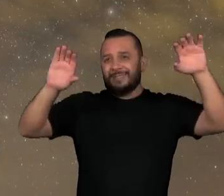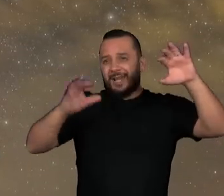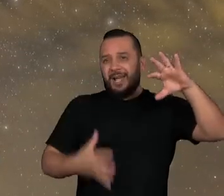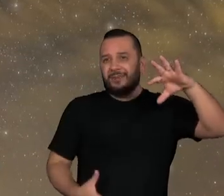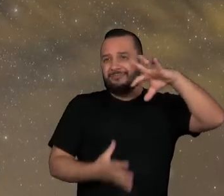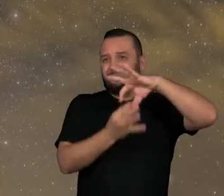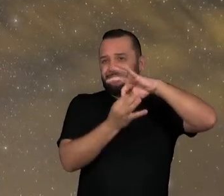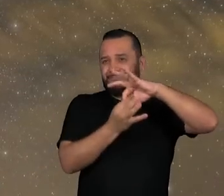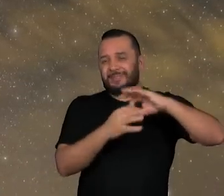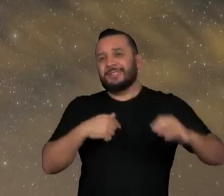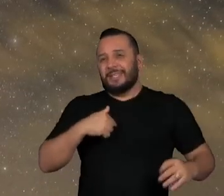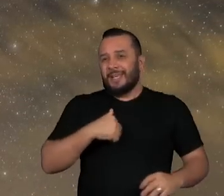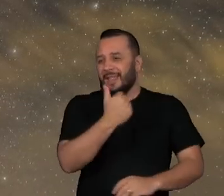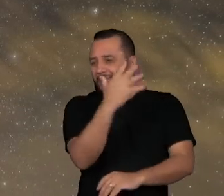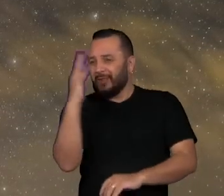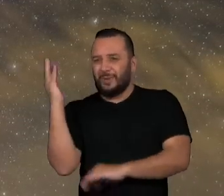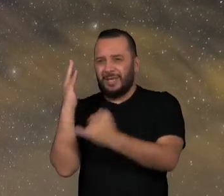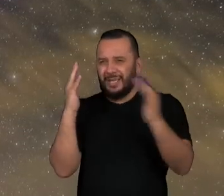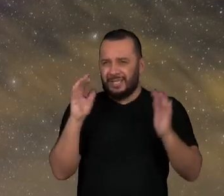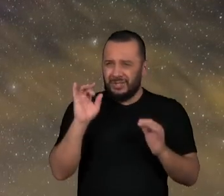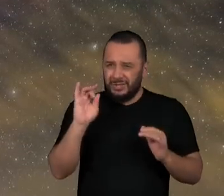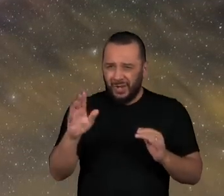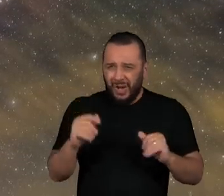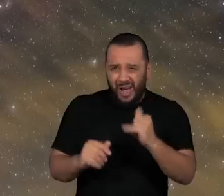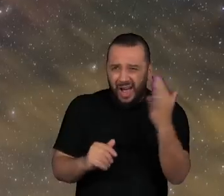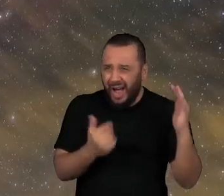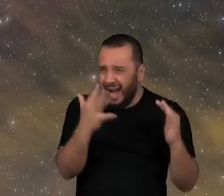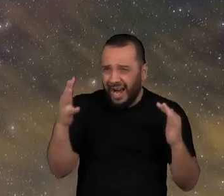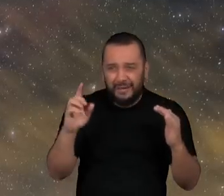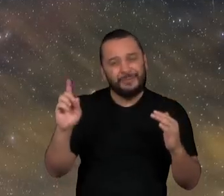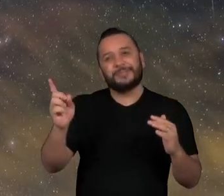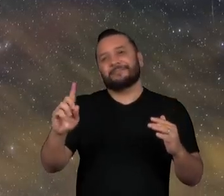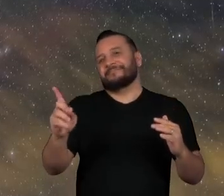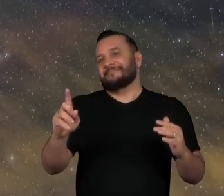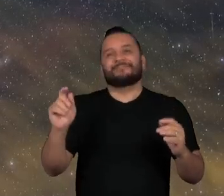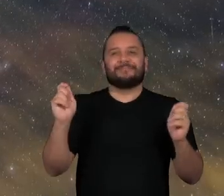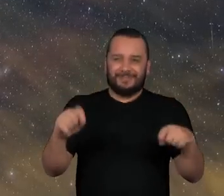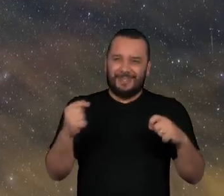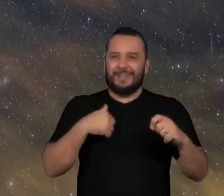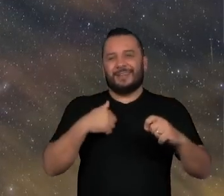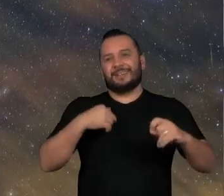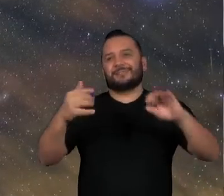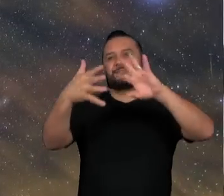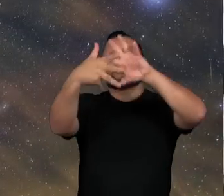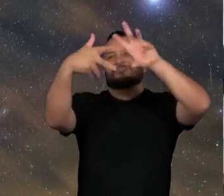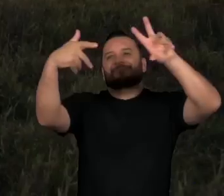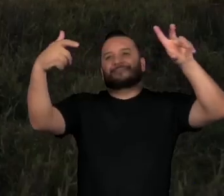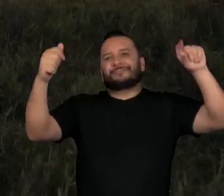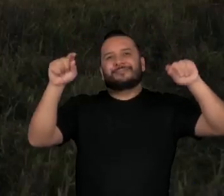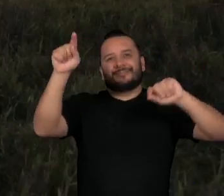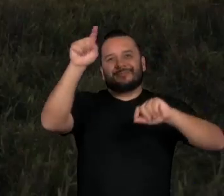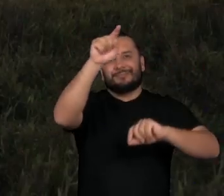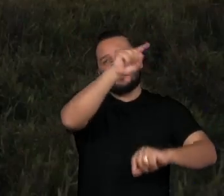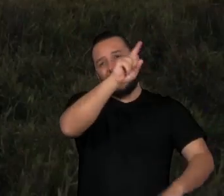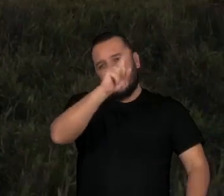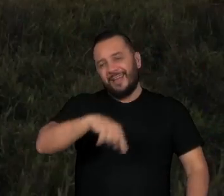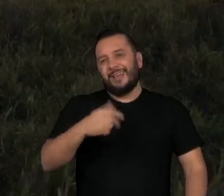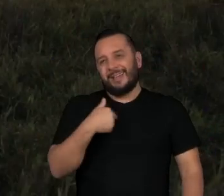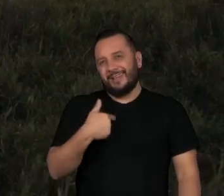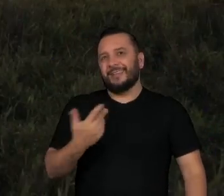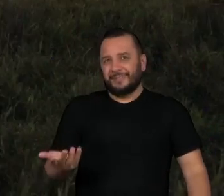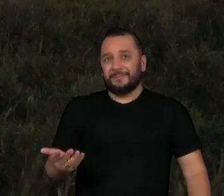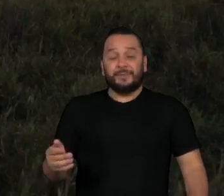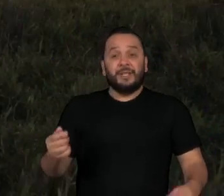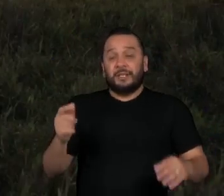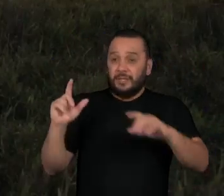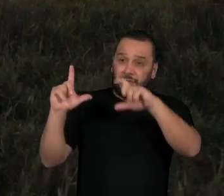natureza é muito maior do que a gente pensa, né? A gente pode expandir a ideia de natureza por uma ideia cósmica, com certeza. E as fotos de paisagem que eu